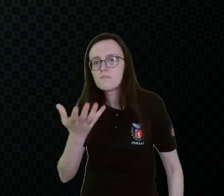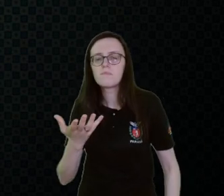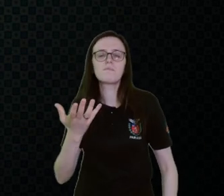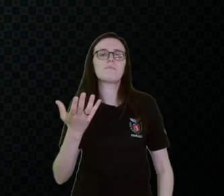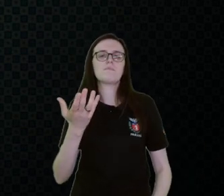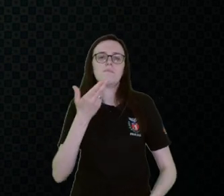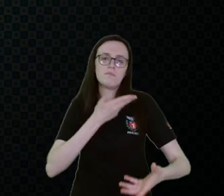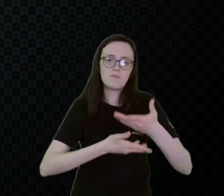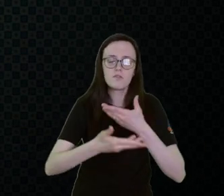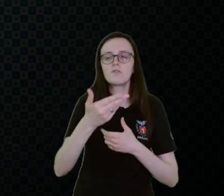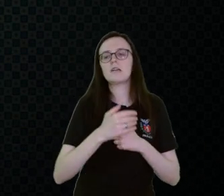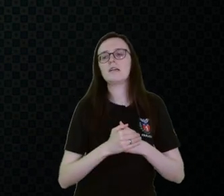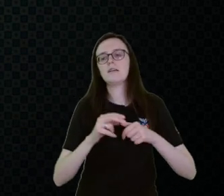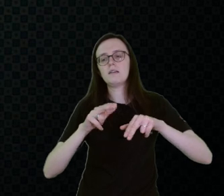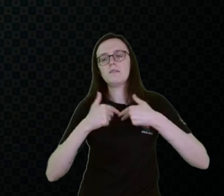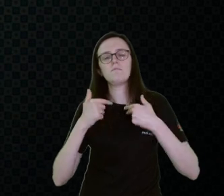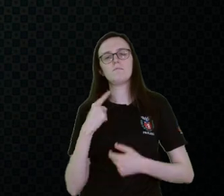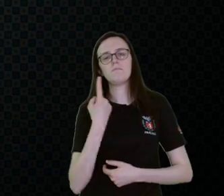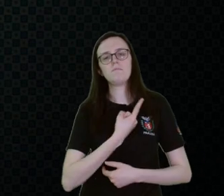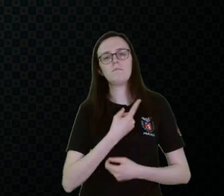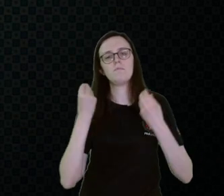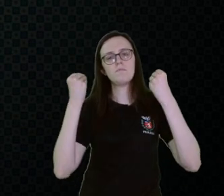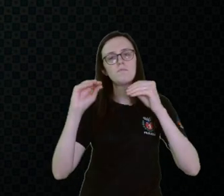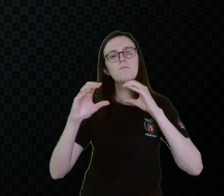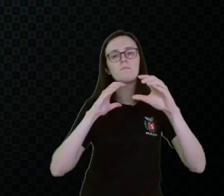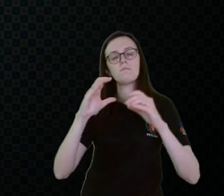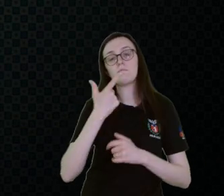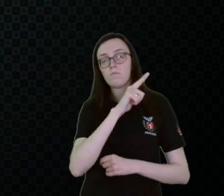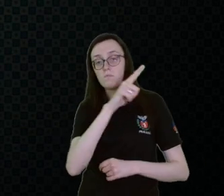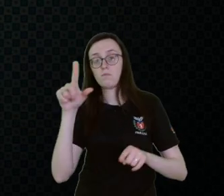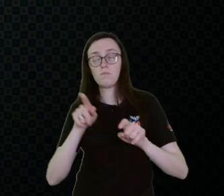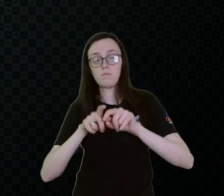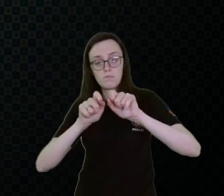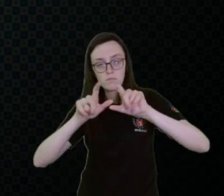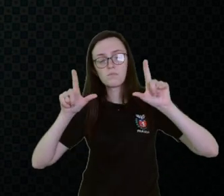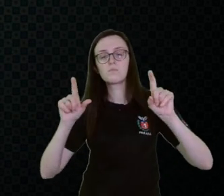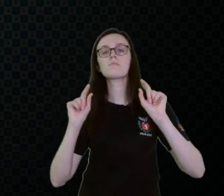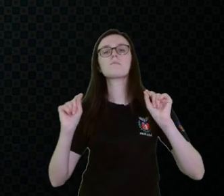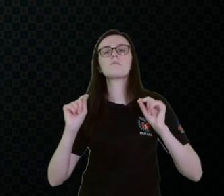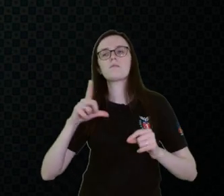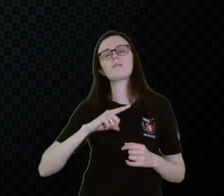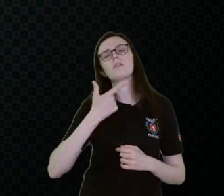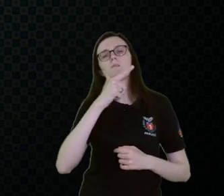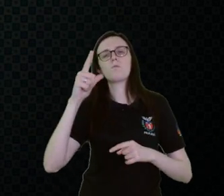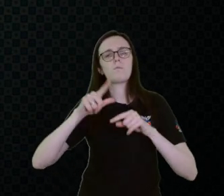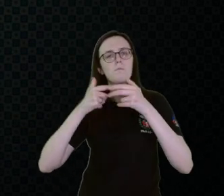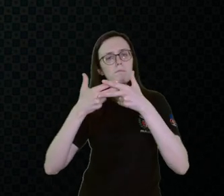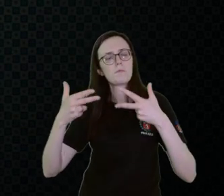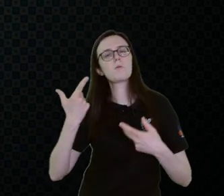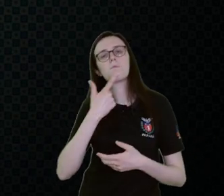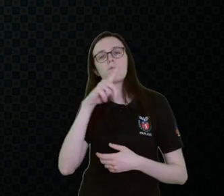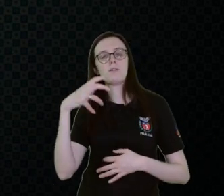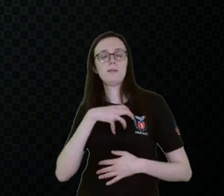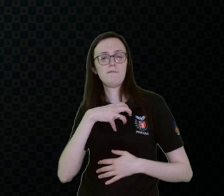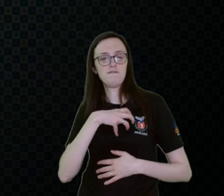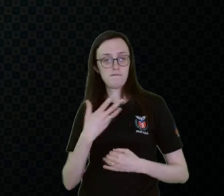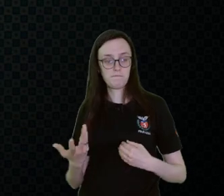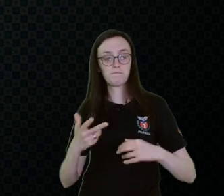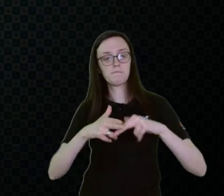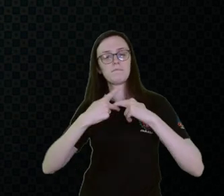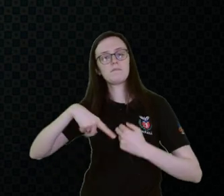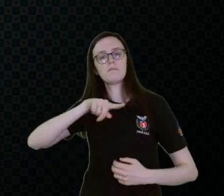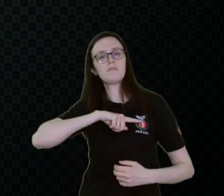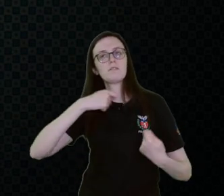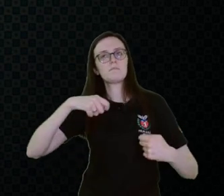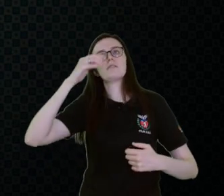troca. Então, a gente coloca a comunicação alternativa e ampliada. É quando há outros recursos, outras formas, né? Então, a gente tem que